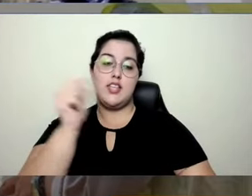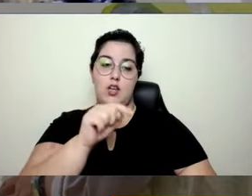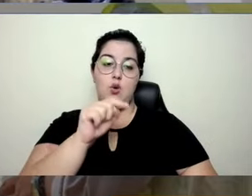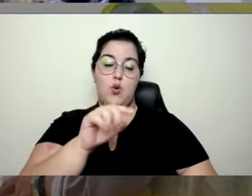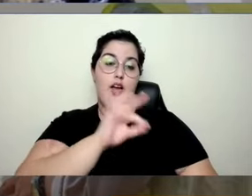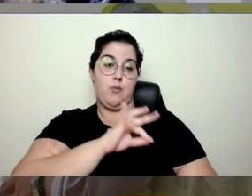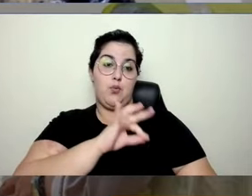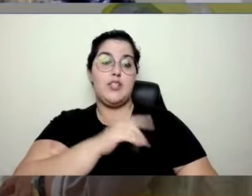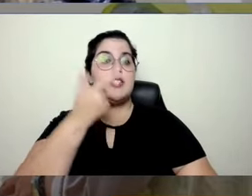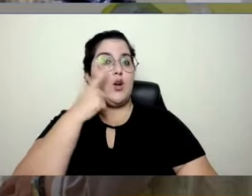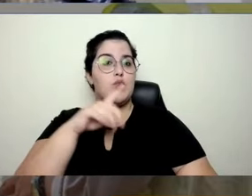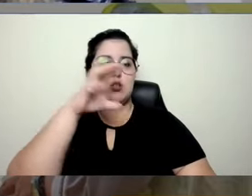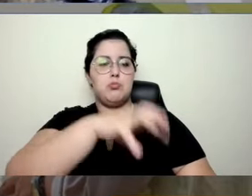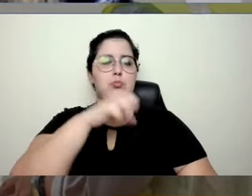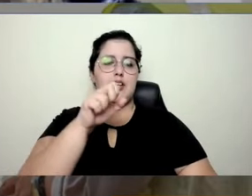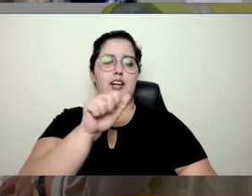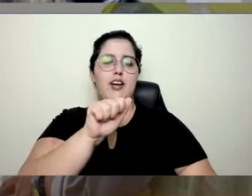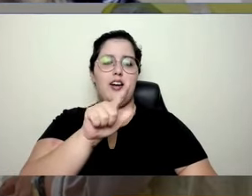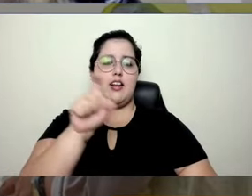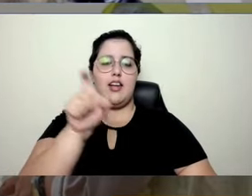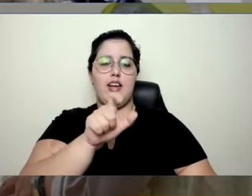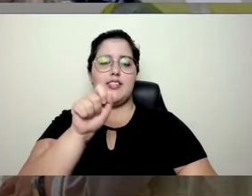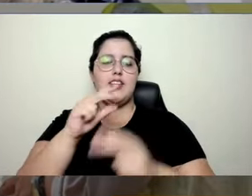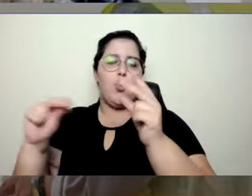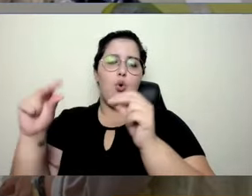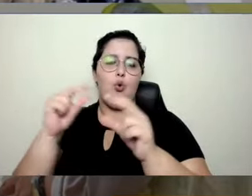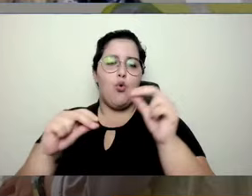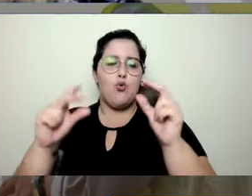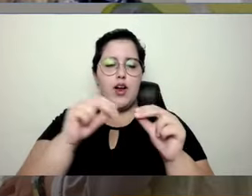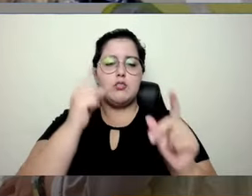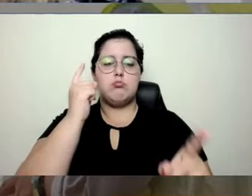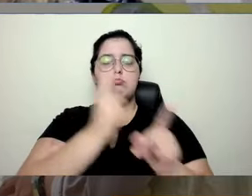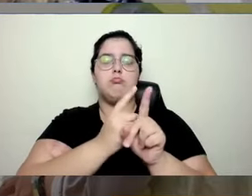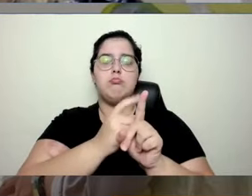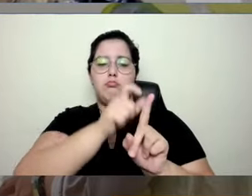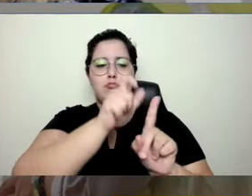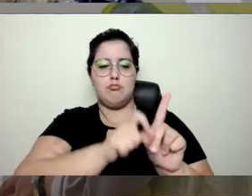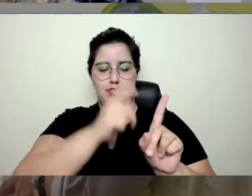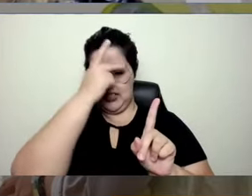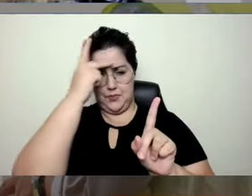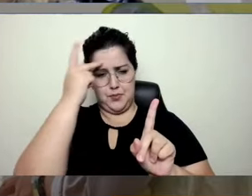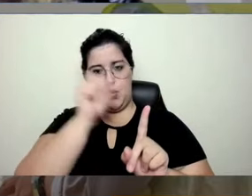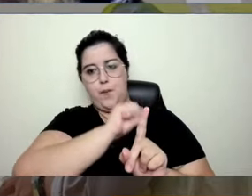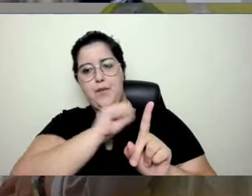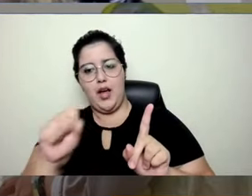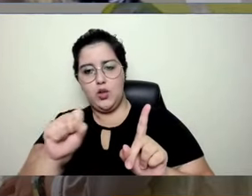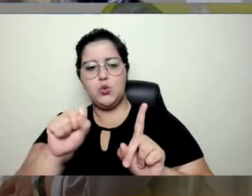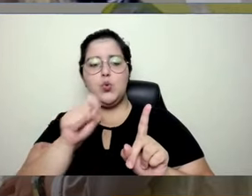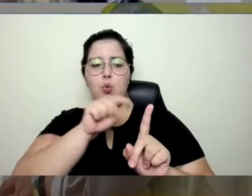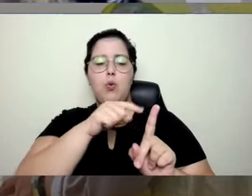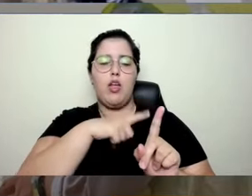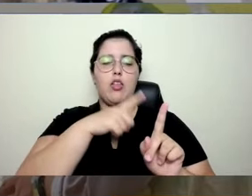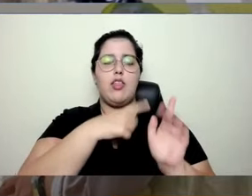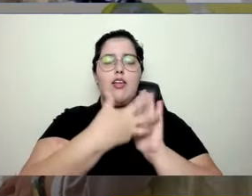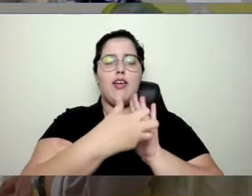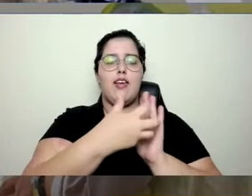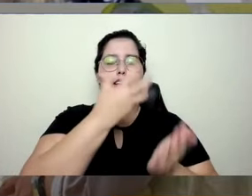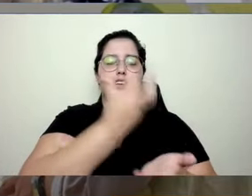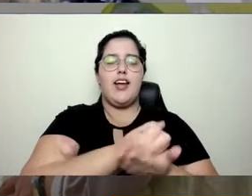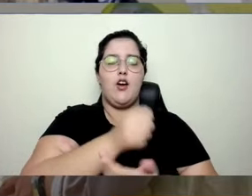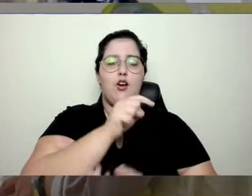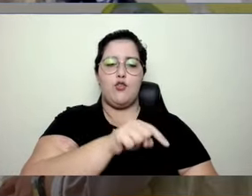acessar o sistema da Alexa que identificou uma troca de conversas entre o assassino e a vítima e conseguiu chegar até o assassino pela